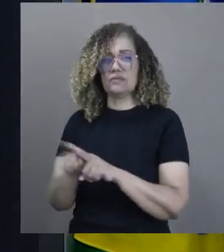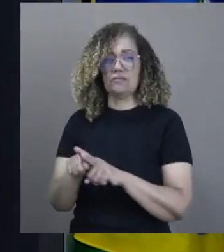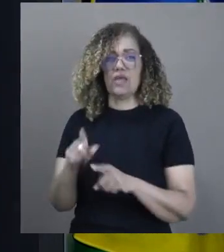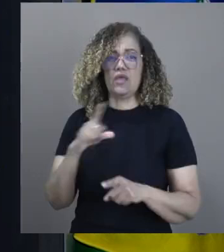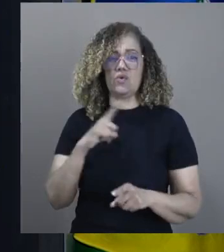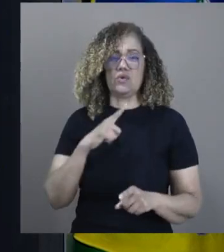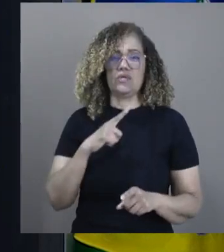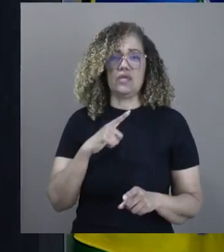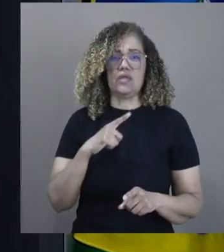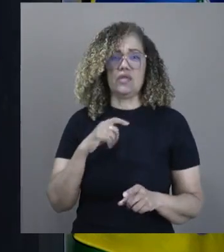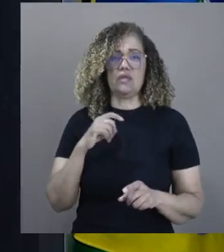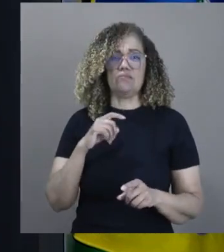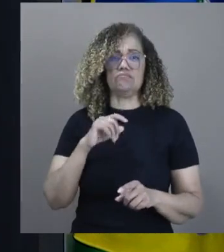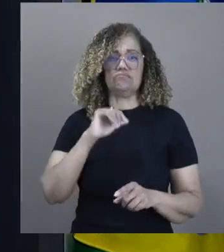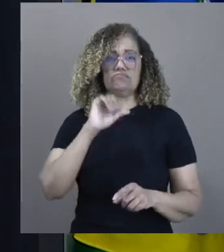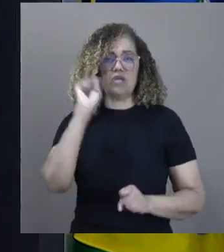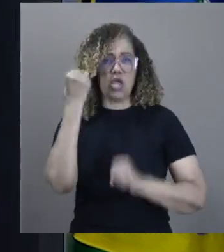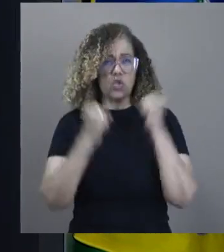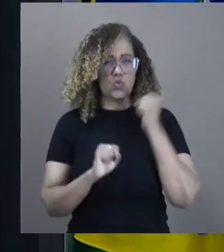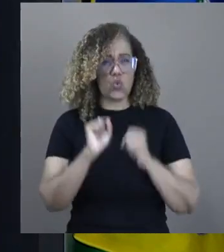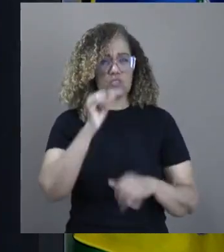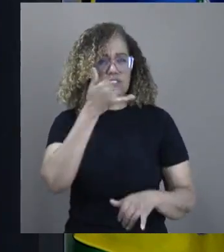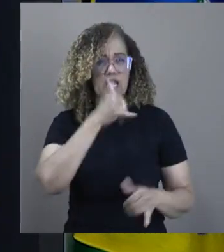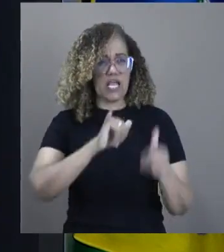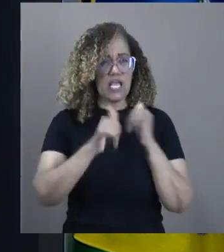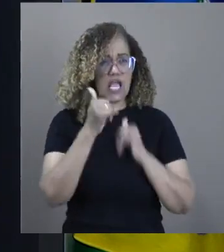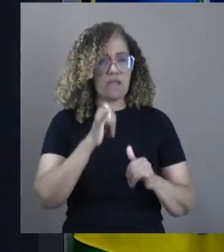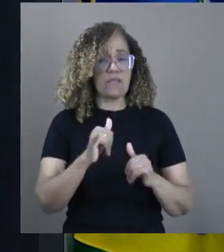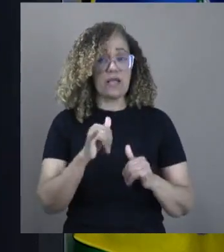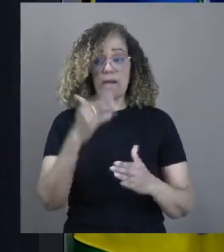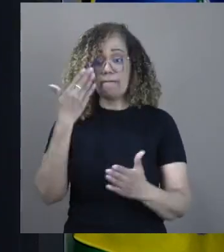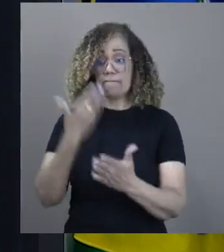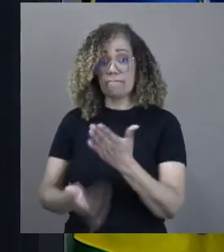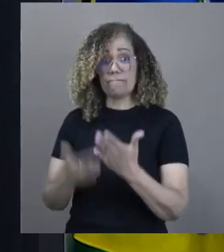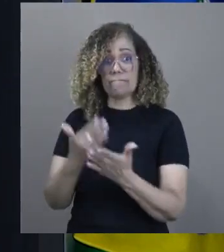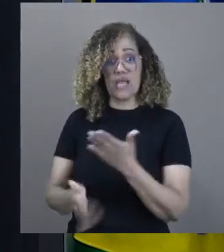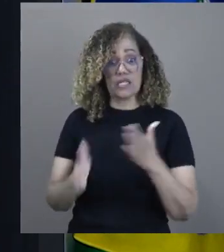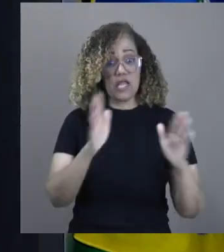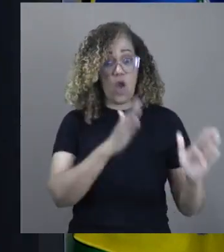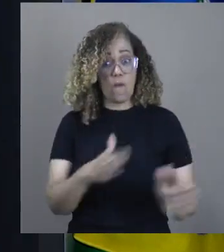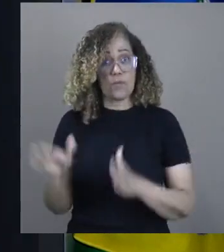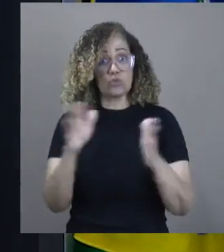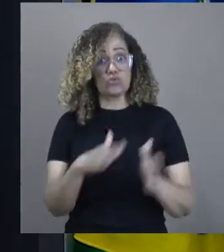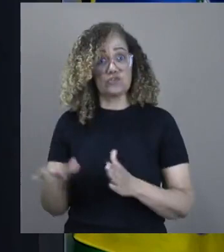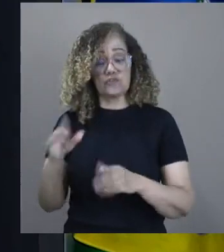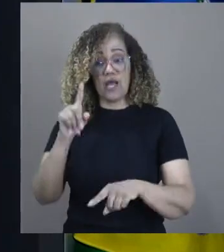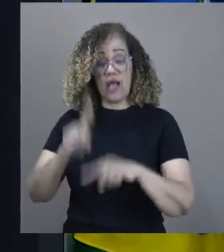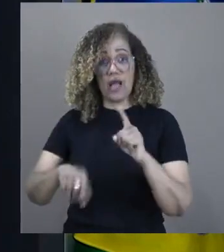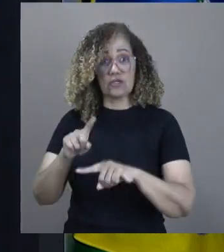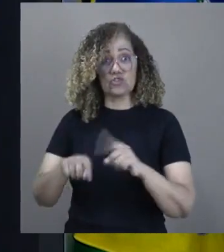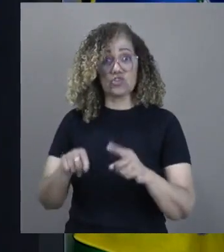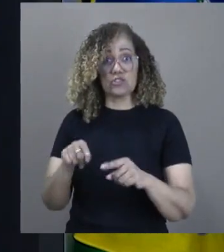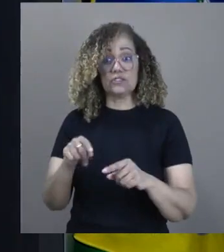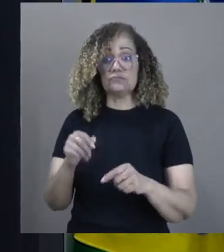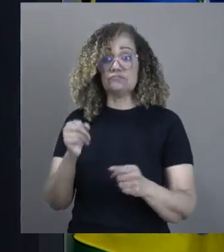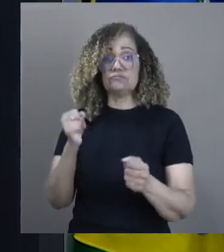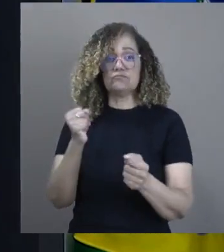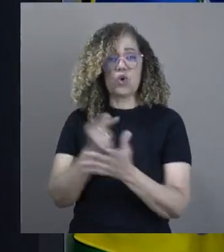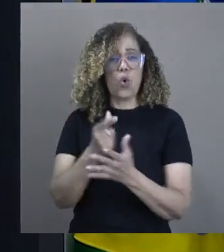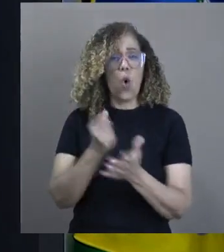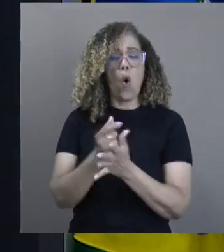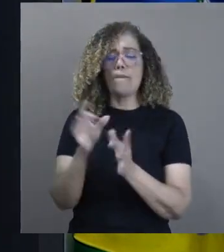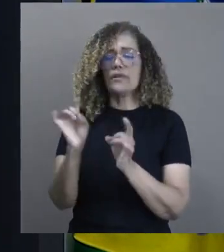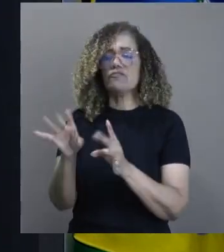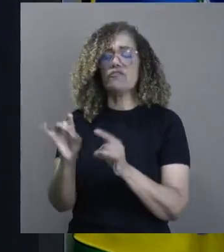A indústria química, por exemplo, perdeu a produtividade em relação aos bens importados, porque reduziu